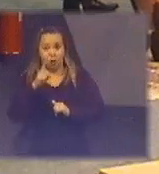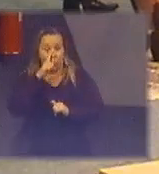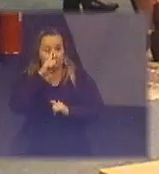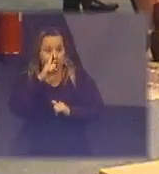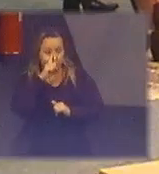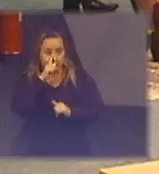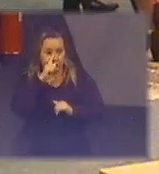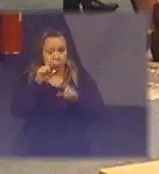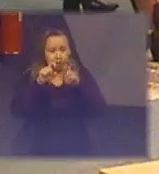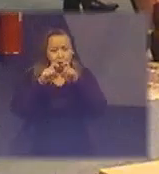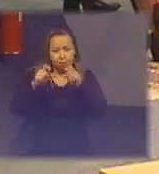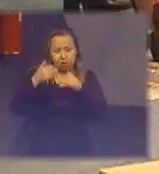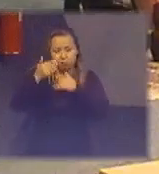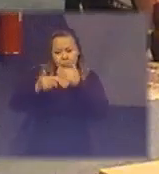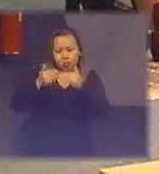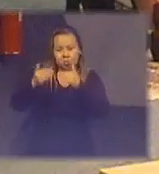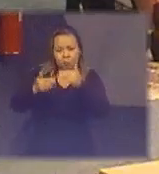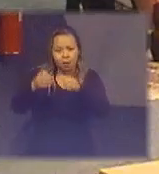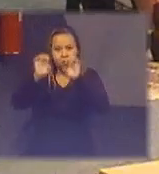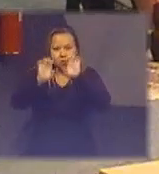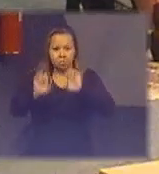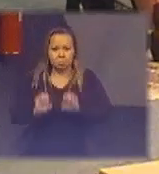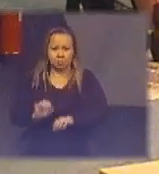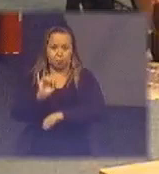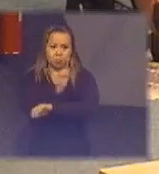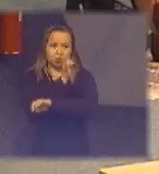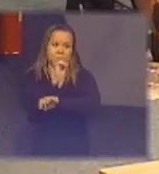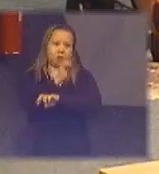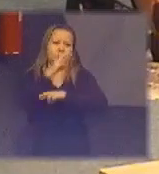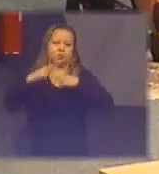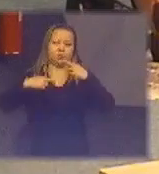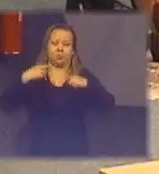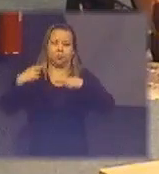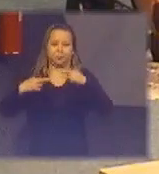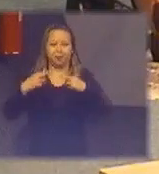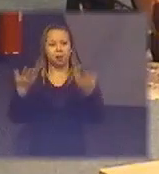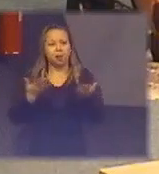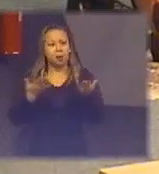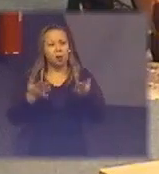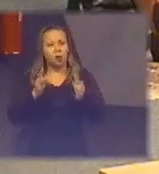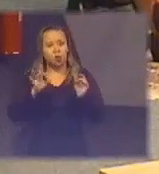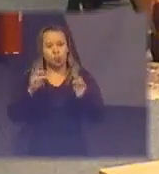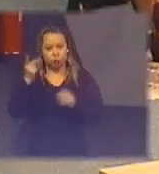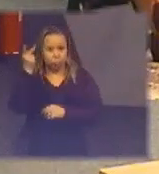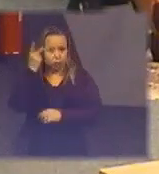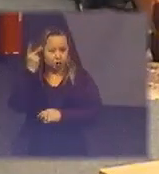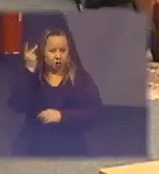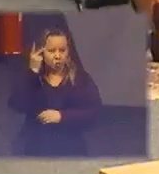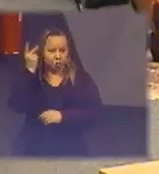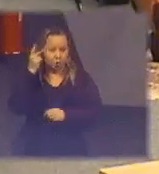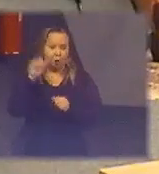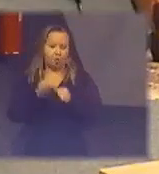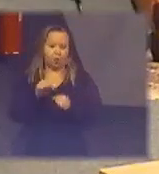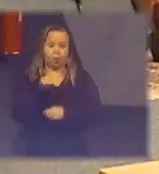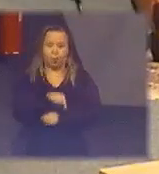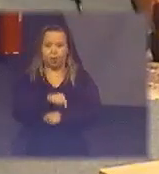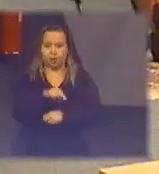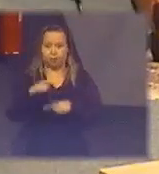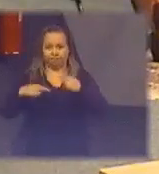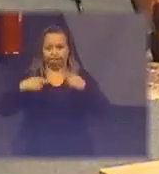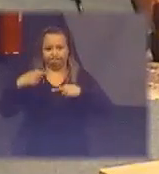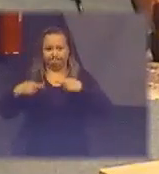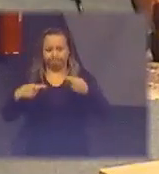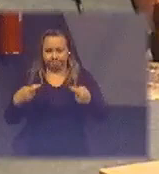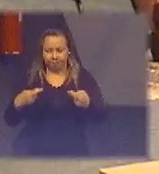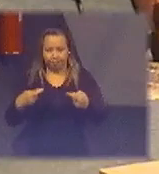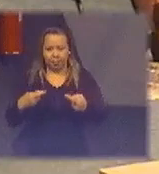algumas etapas do sistema de logística reversa hoje só São Paulo fez isso então precisamos que todo o